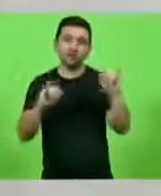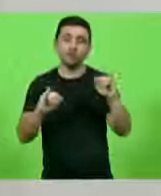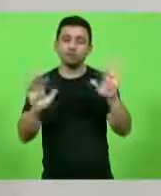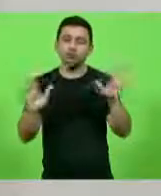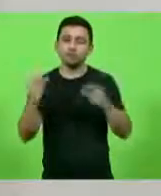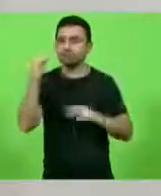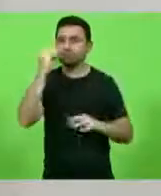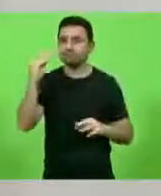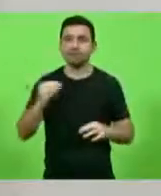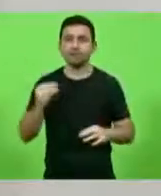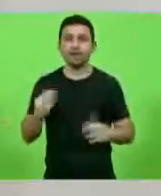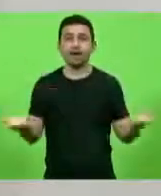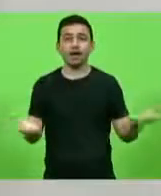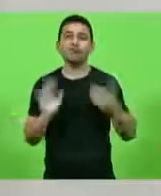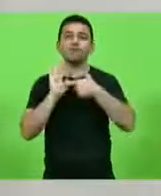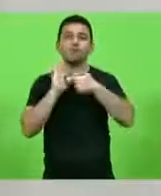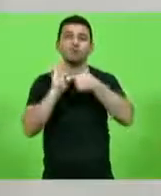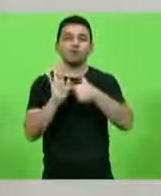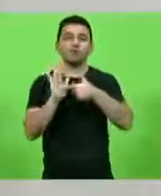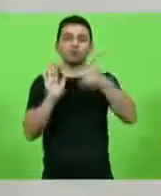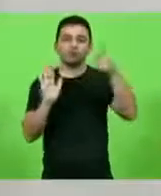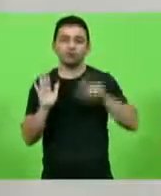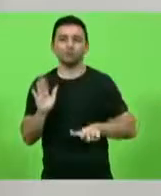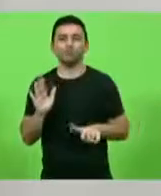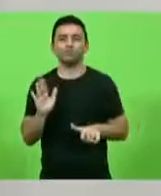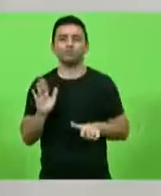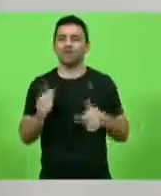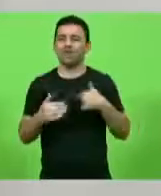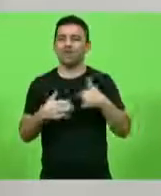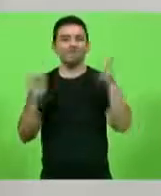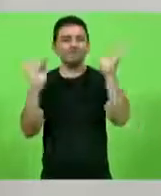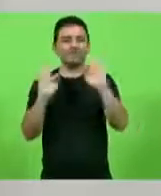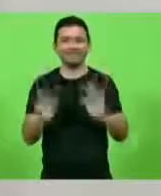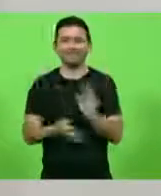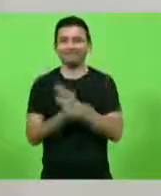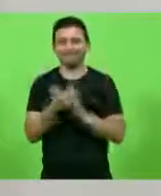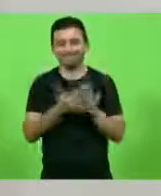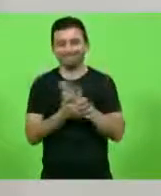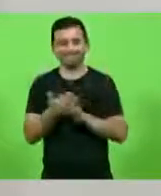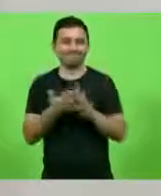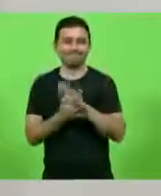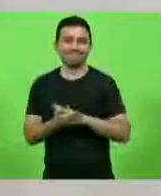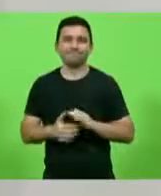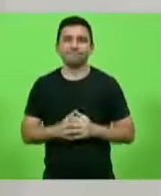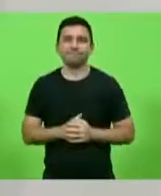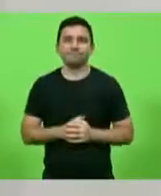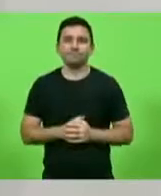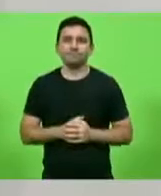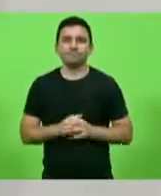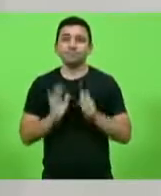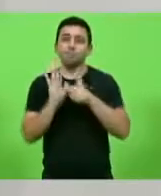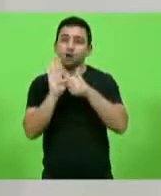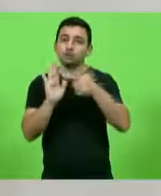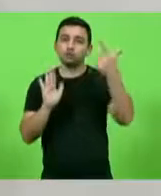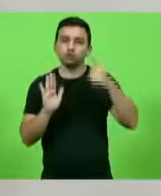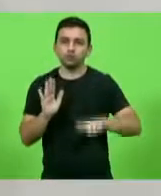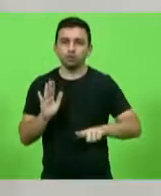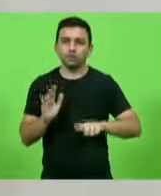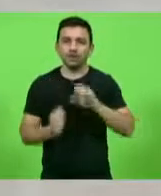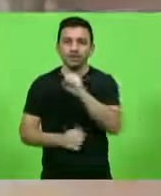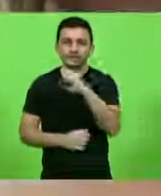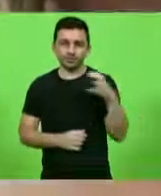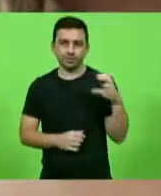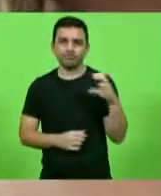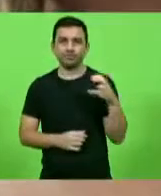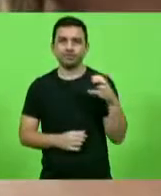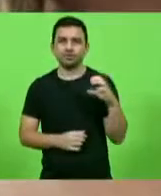ignorada. Aqui estamos nós novamente e não estou feliz em falar sobre esse assunto, certo? Vamos lá. Olha lá. Novamente, essa sem pauta. Após